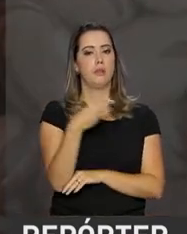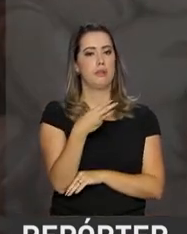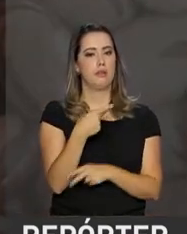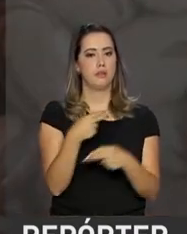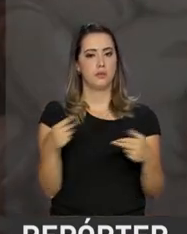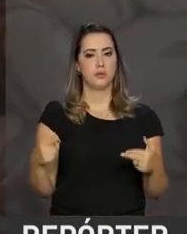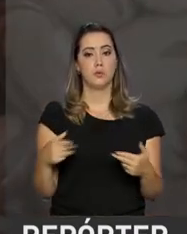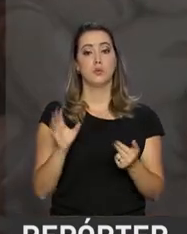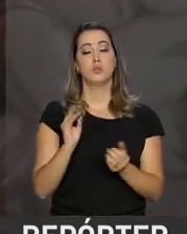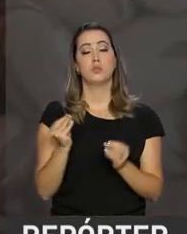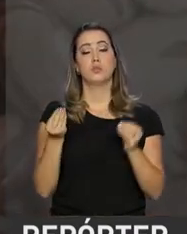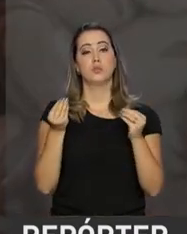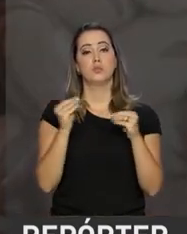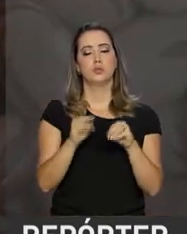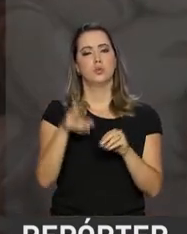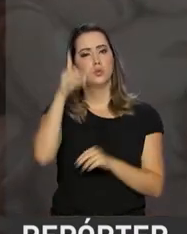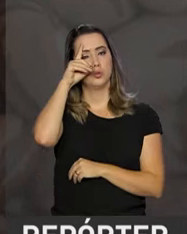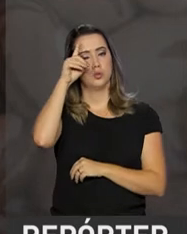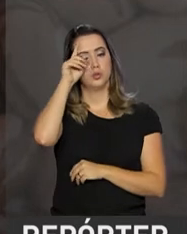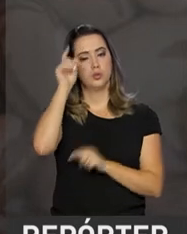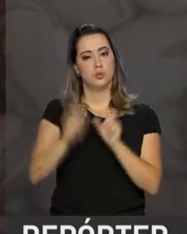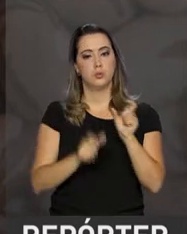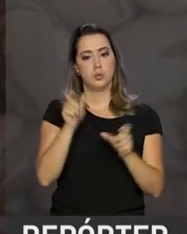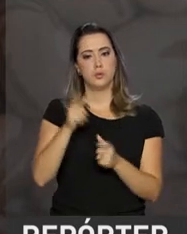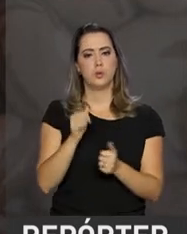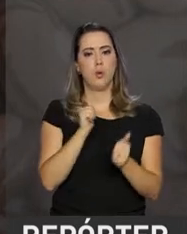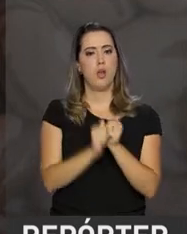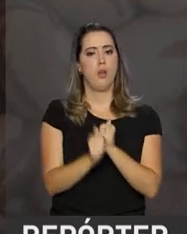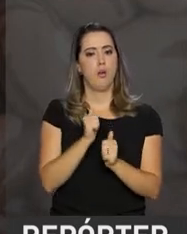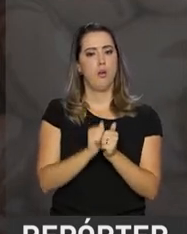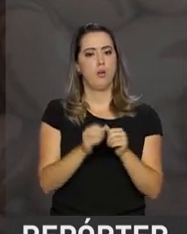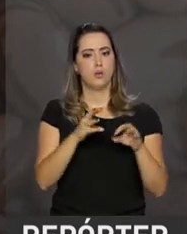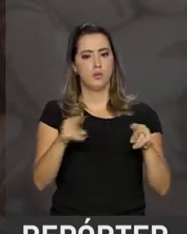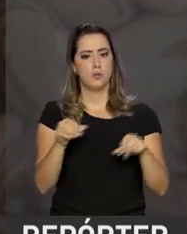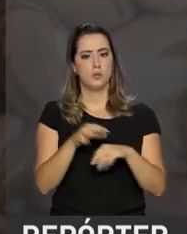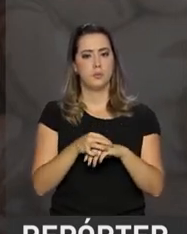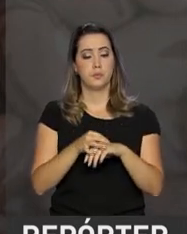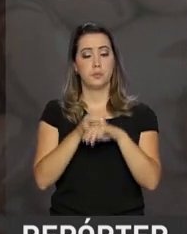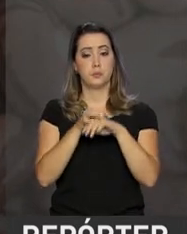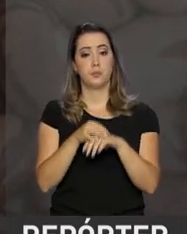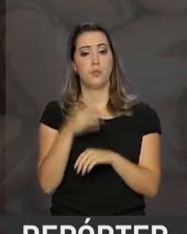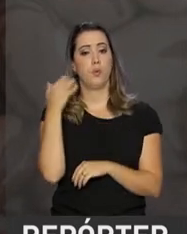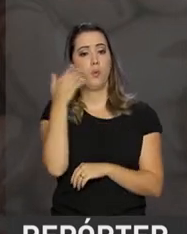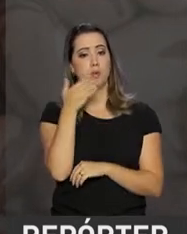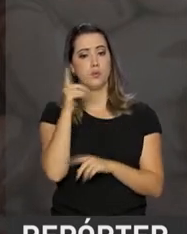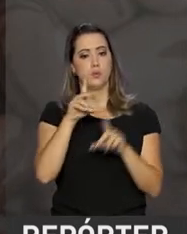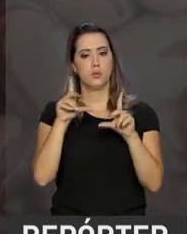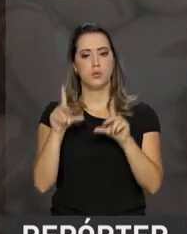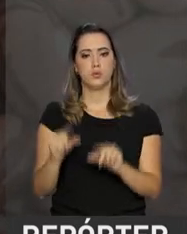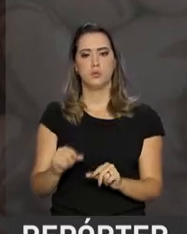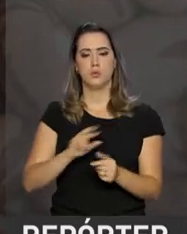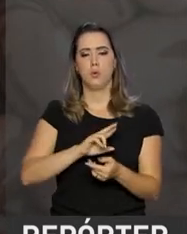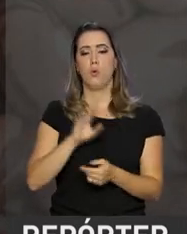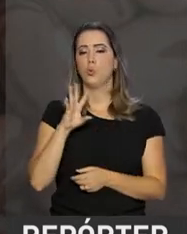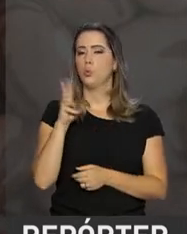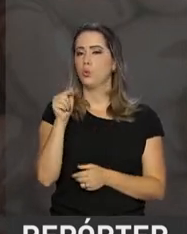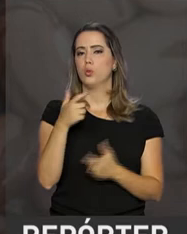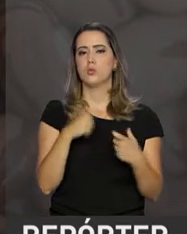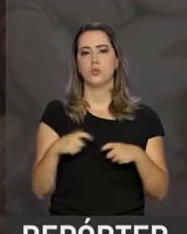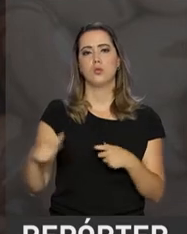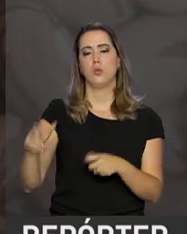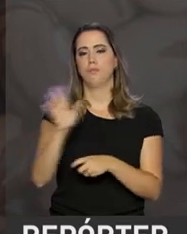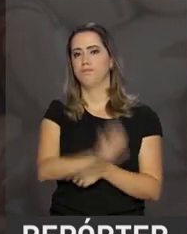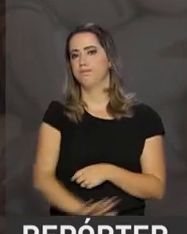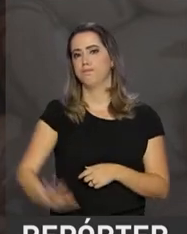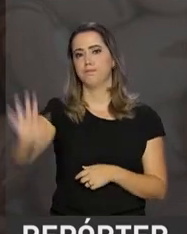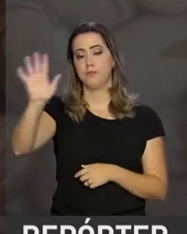produtos que fazem parte do dia a dia do brasileiro, como arroz, farinha e carne. O açúcar teve queda de preços em todas as capitais